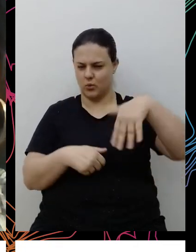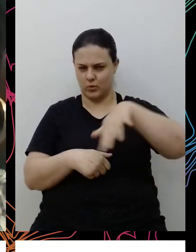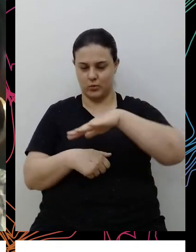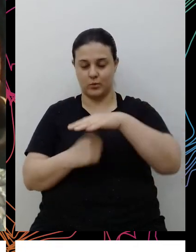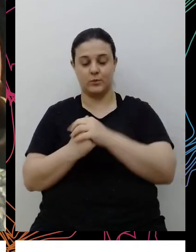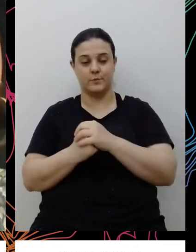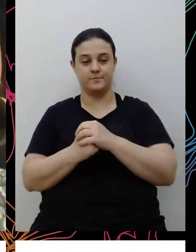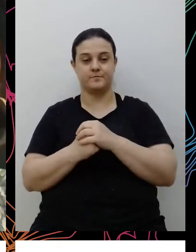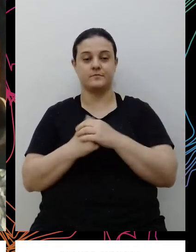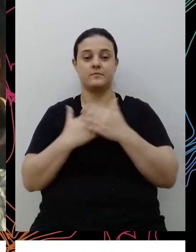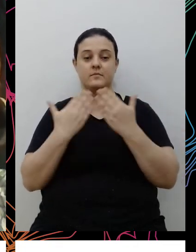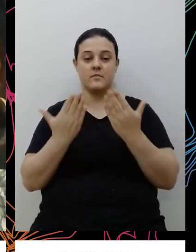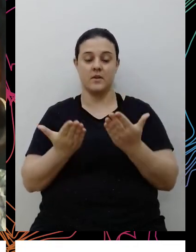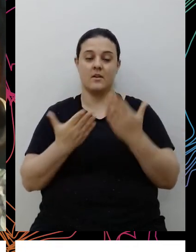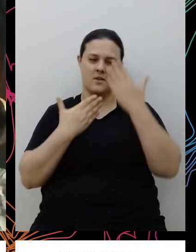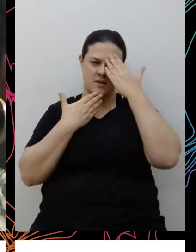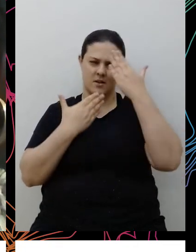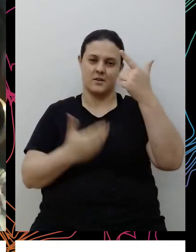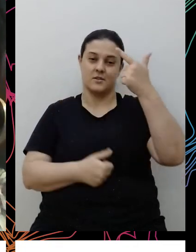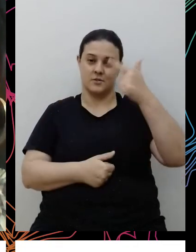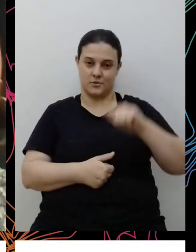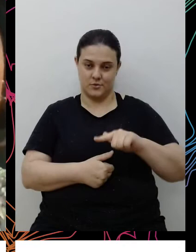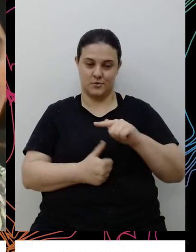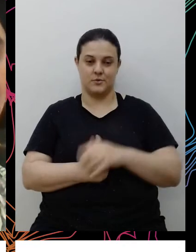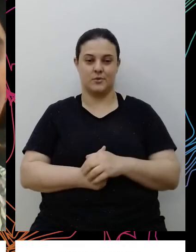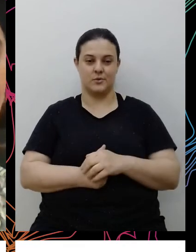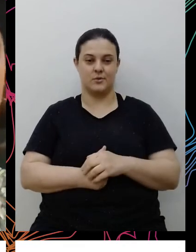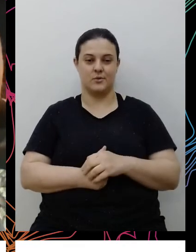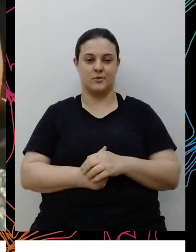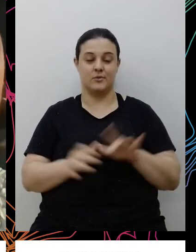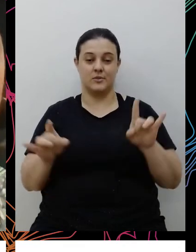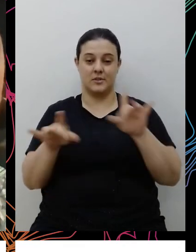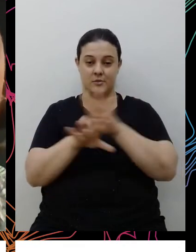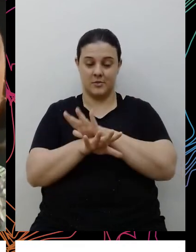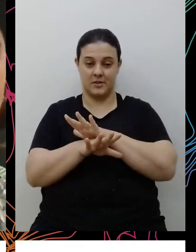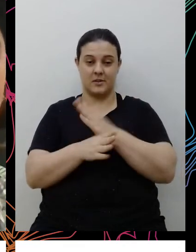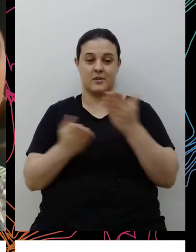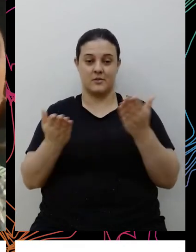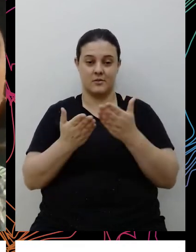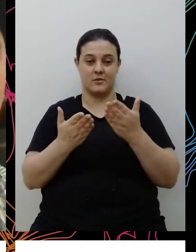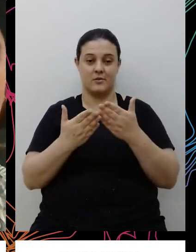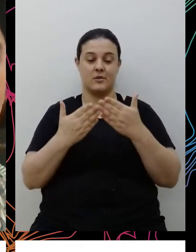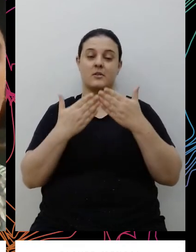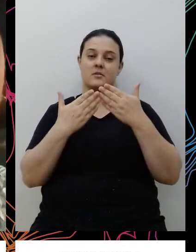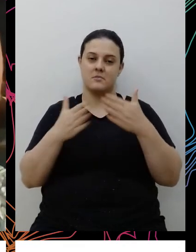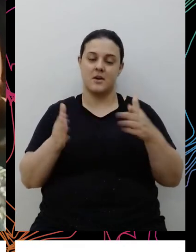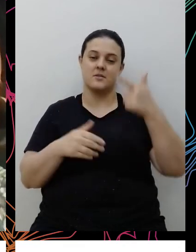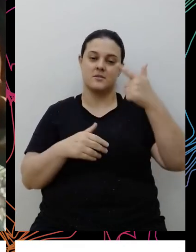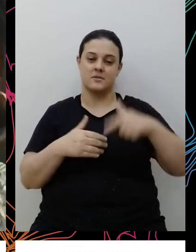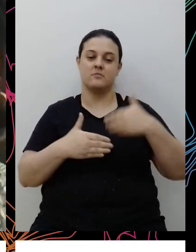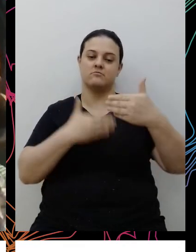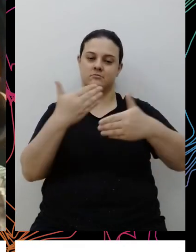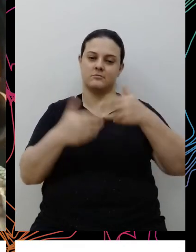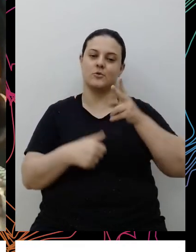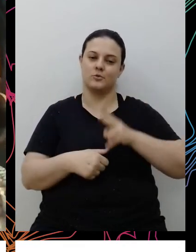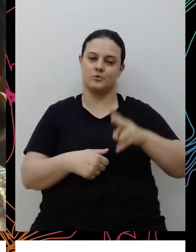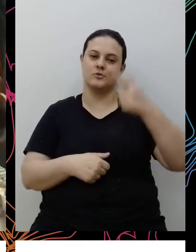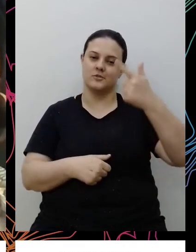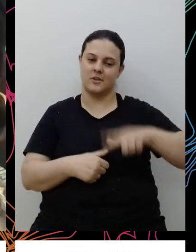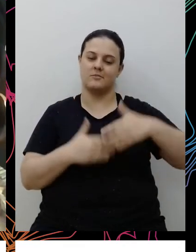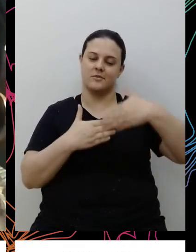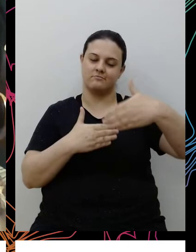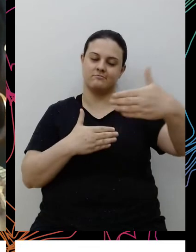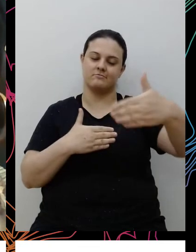então gostaria de agradecer, fechar aqui o nosso diálogo e abrindo, claro, o caminho para a gente dar continuidade sempre a essa